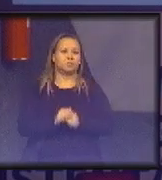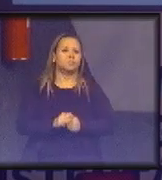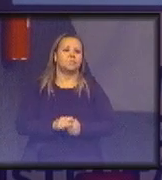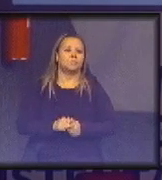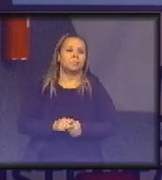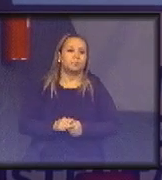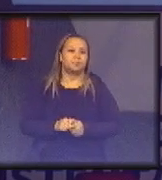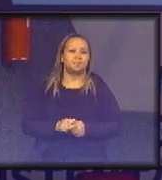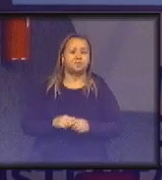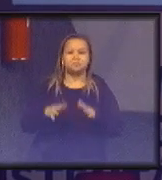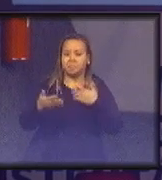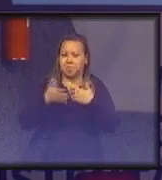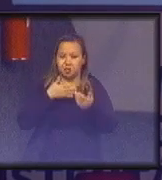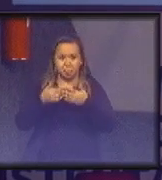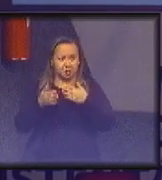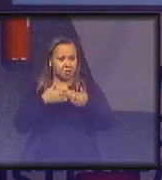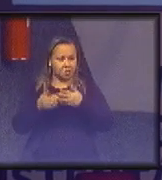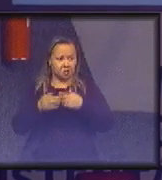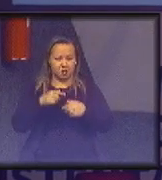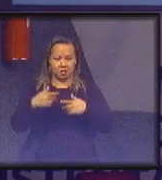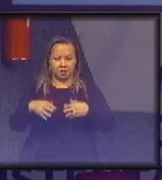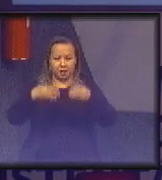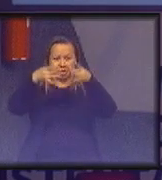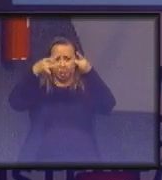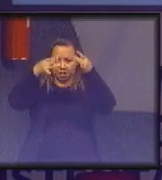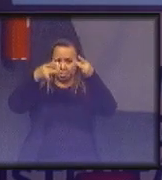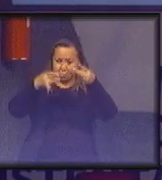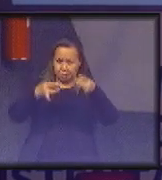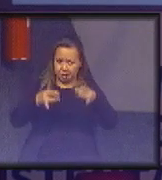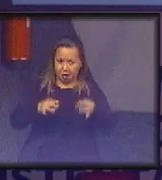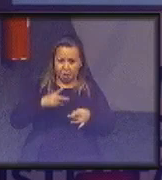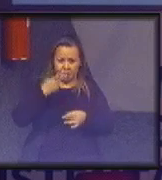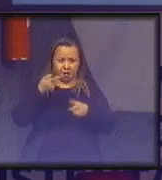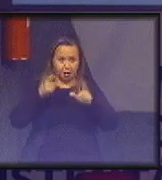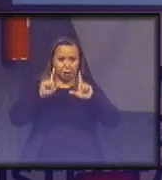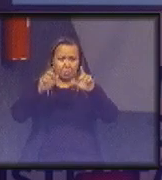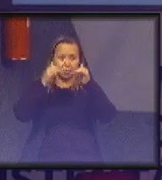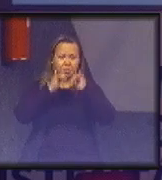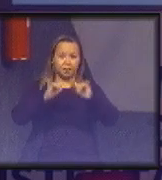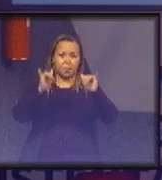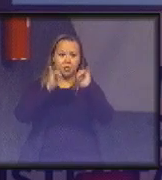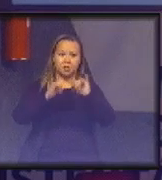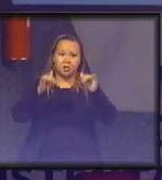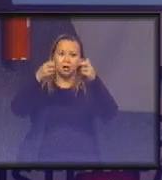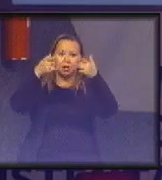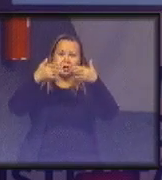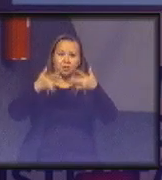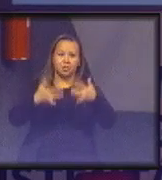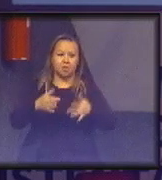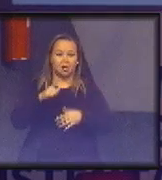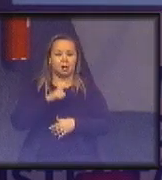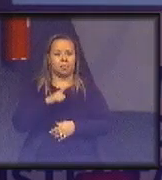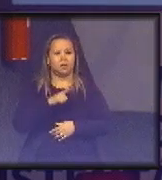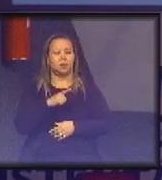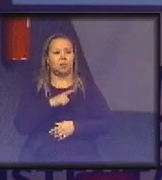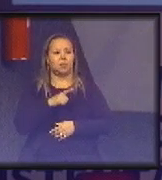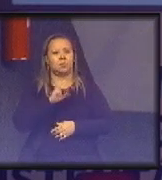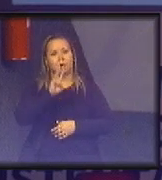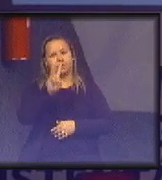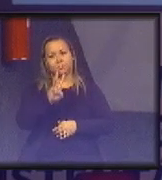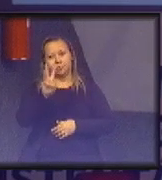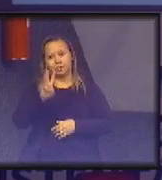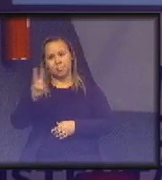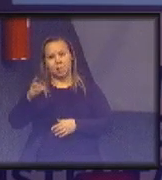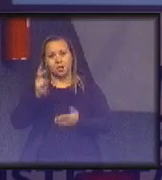um desses que vocês clicaram aqui, ele vai detalhar com o universo das informações existentes, e sempre